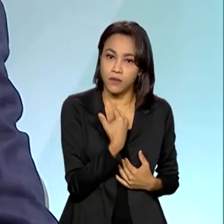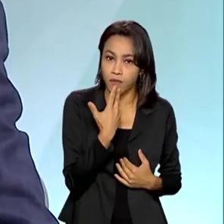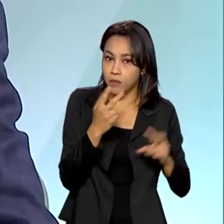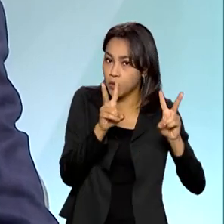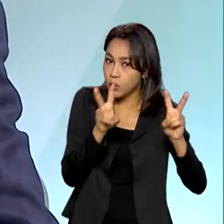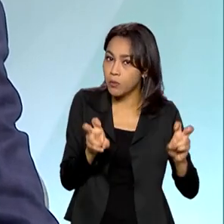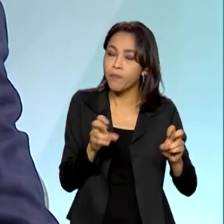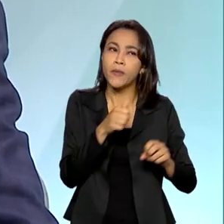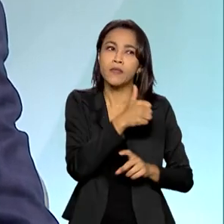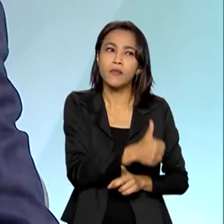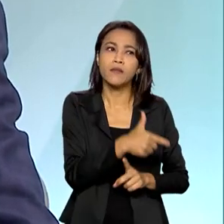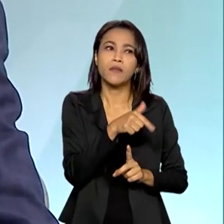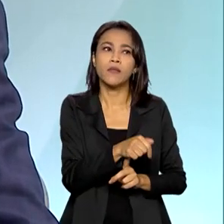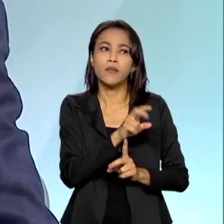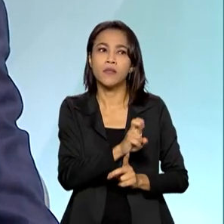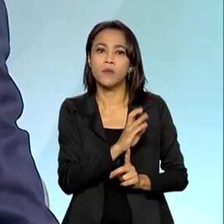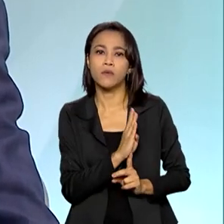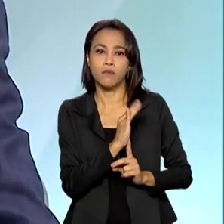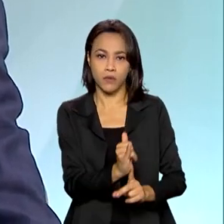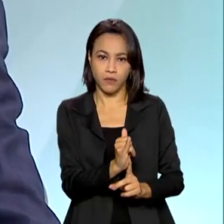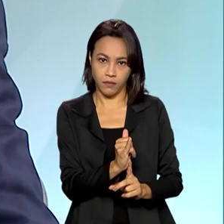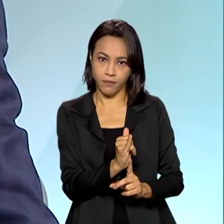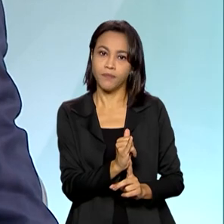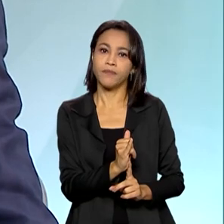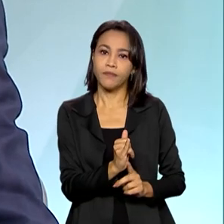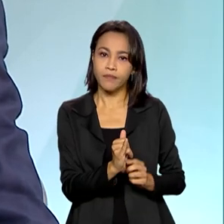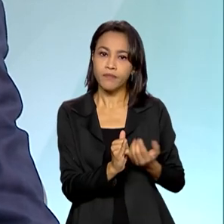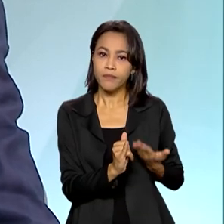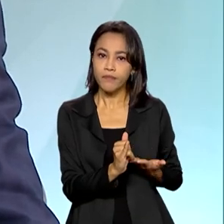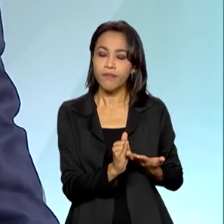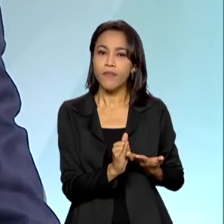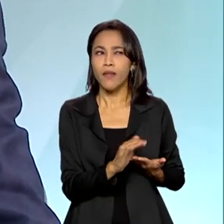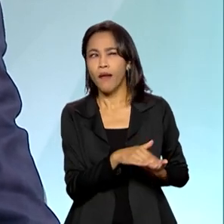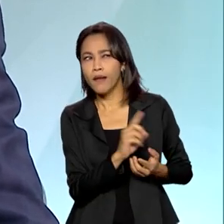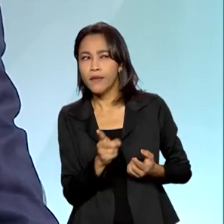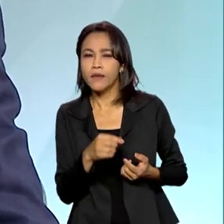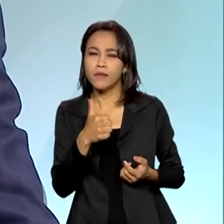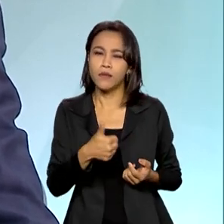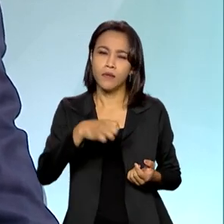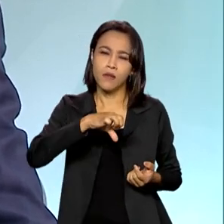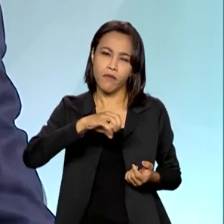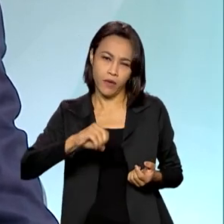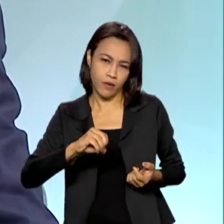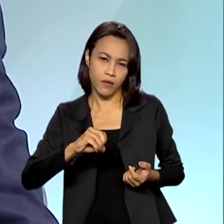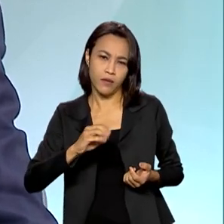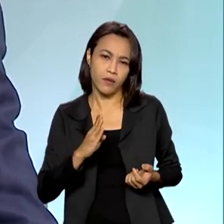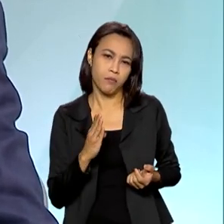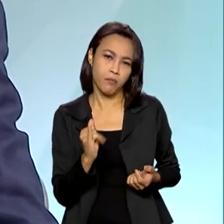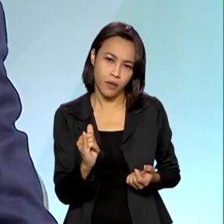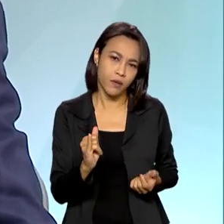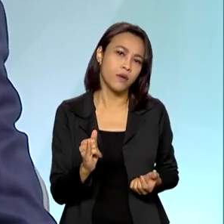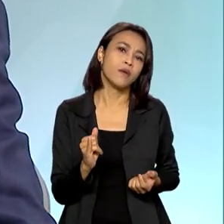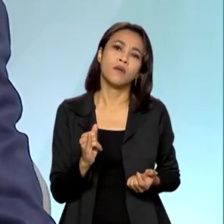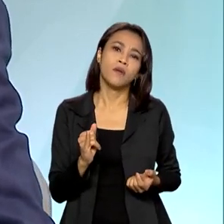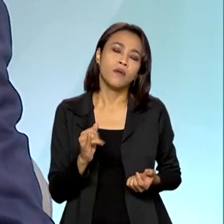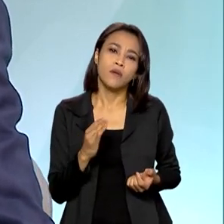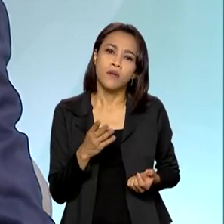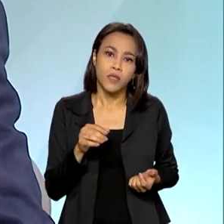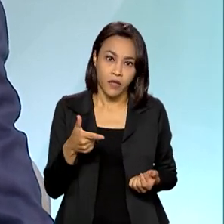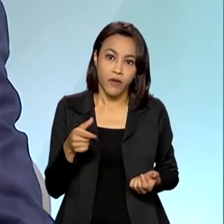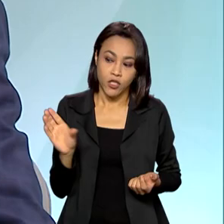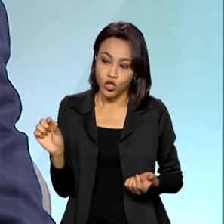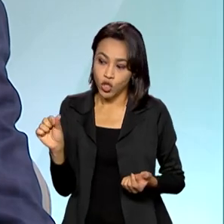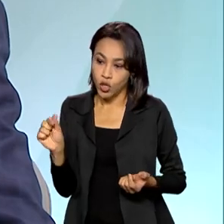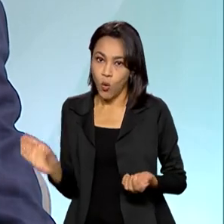entre 175 bi a 190 bilhões que devem ser empregados pelo Banco do